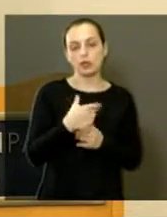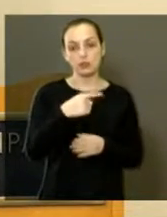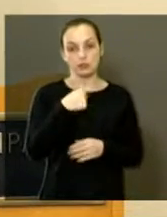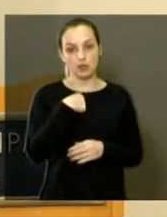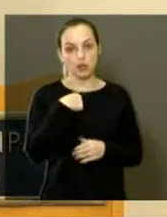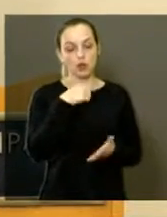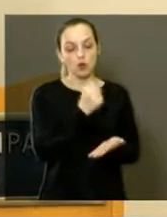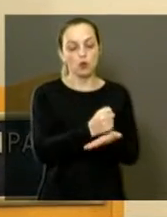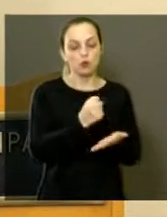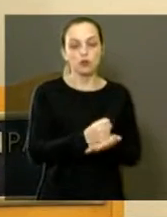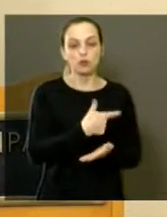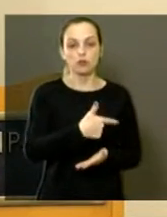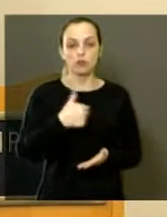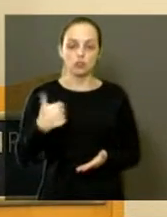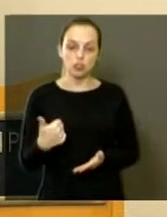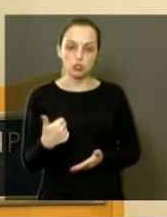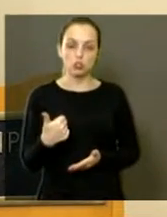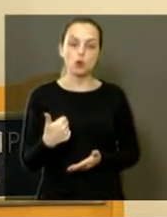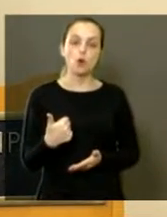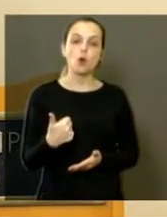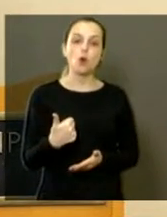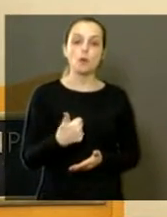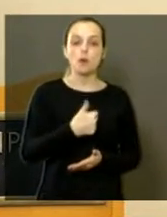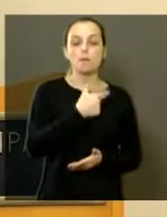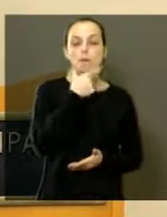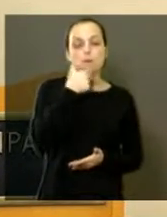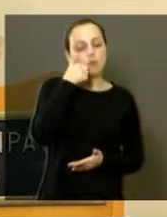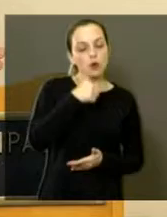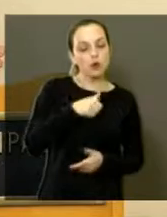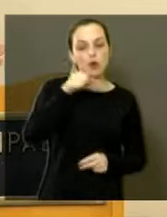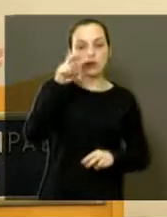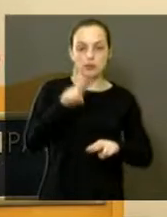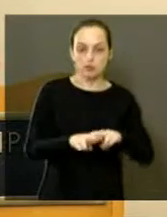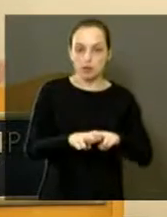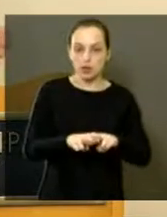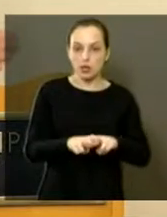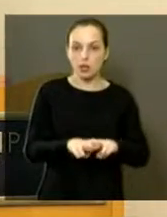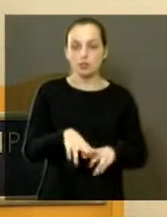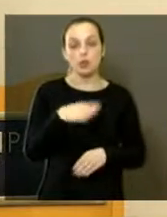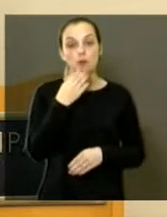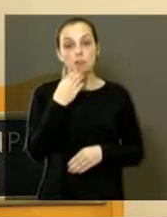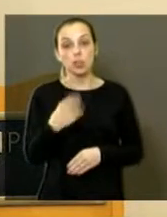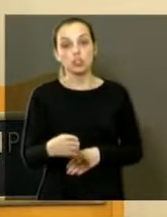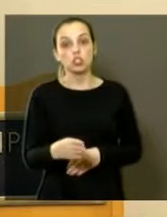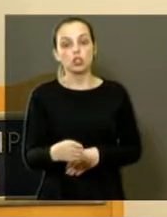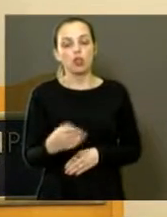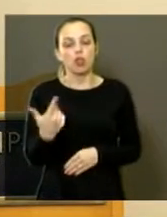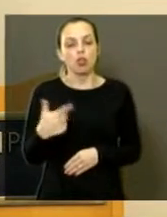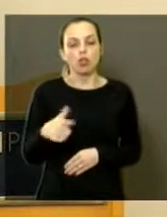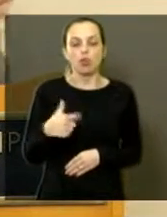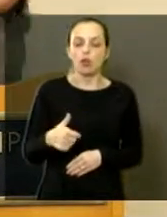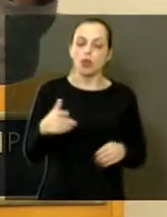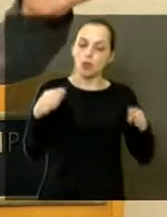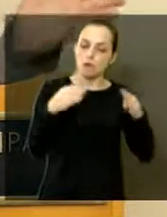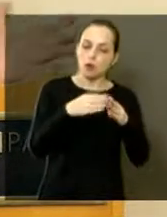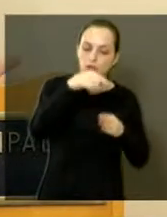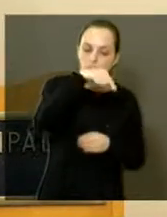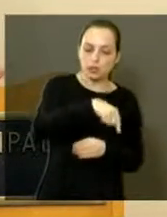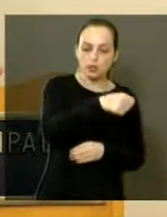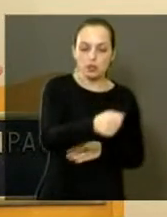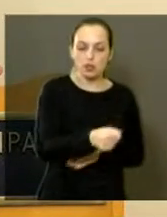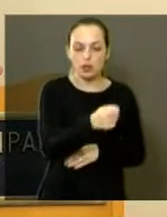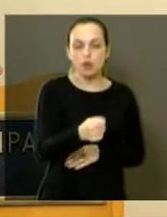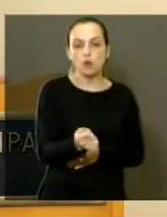presidiárias do CR feminino, mas exigi que nenhuma morasse em Araraquara, tinha que ser de outra